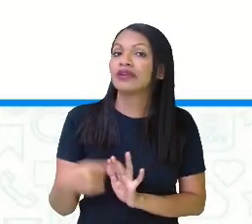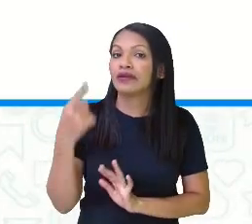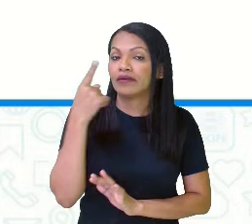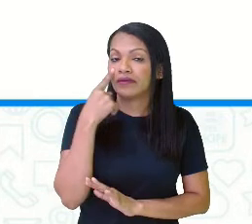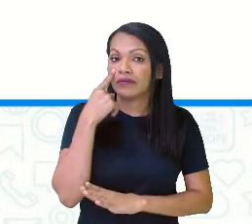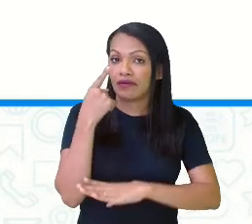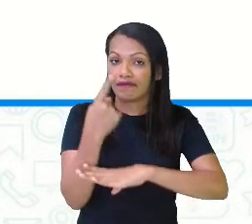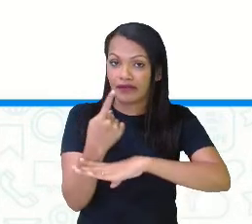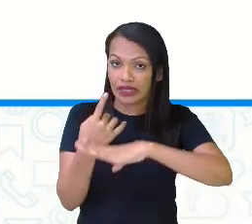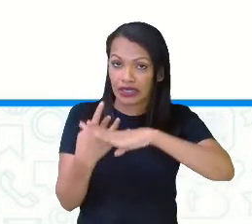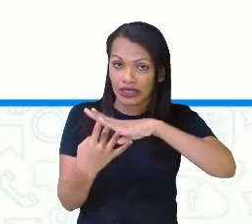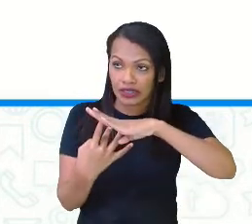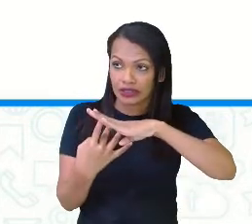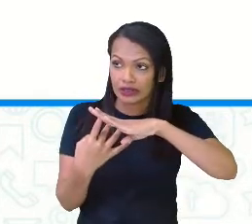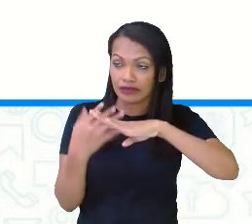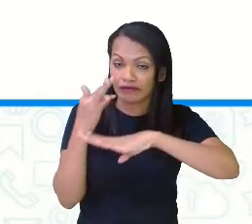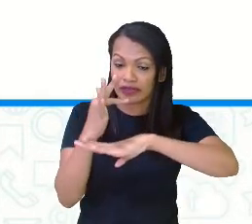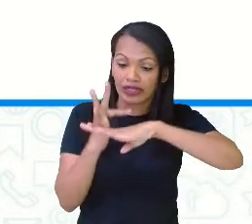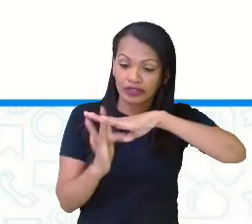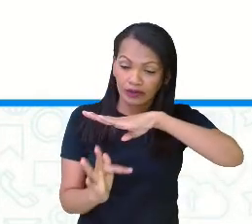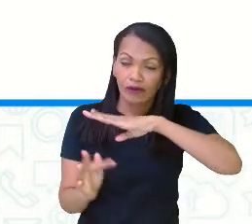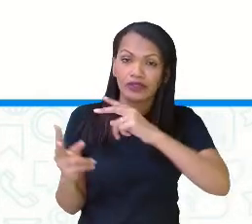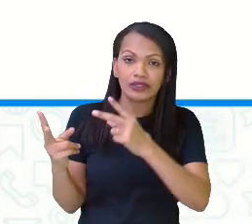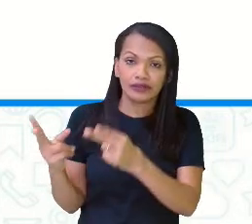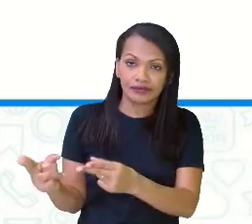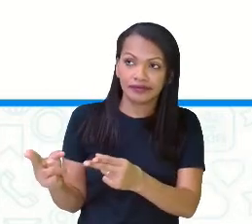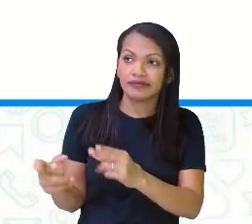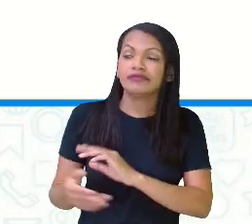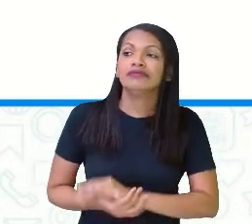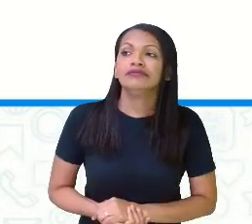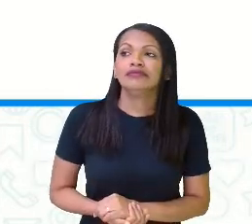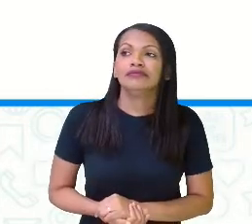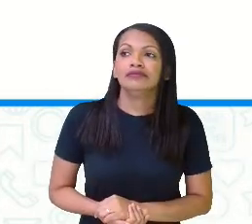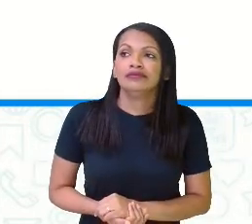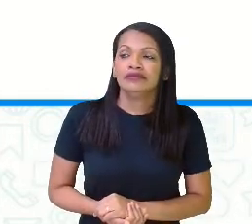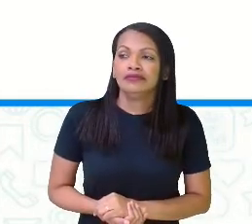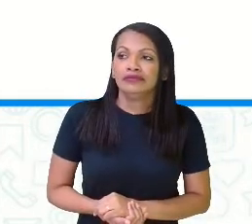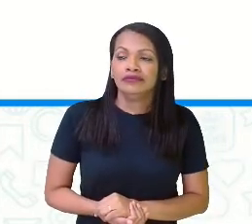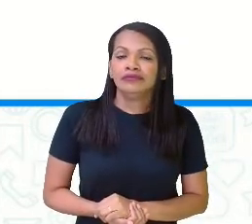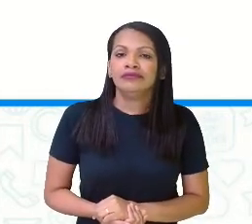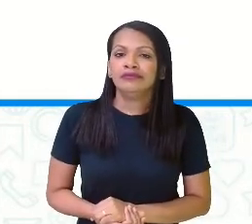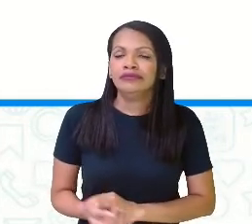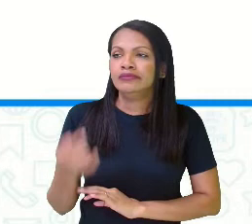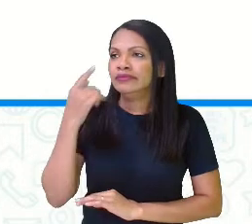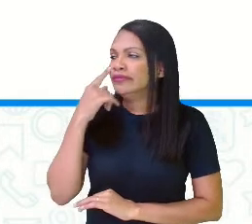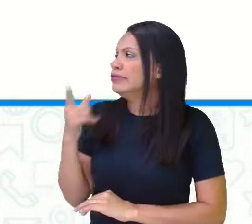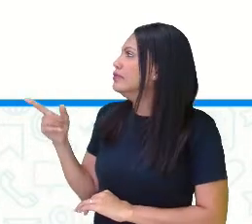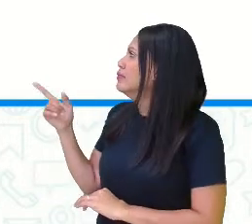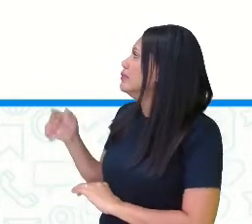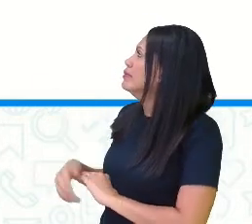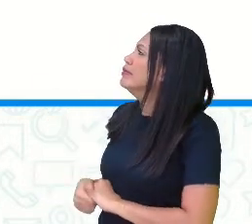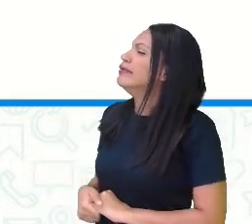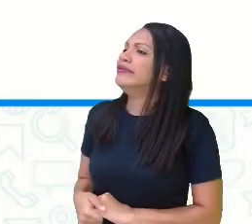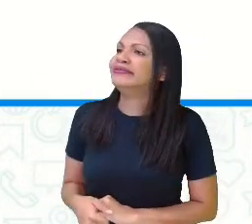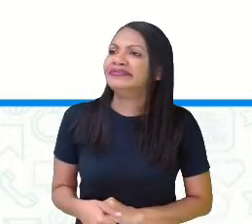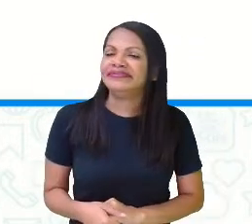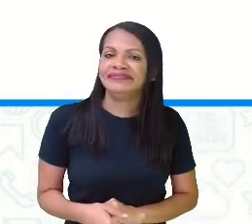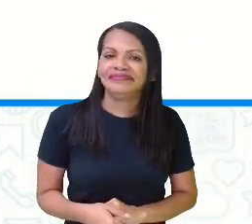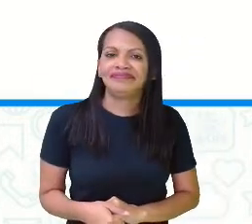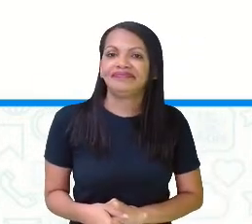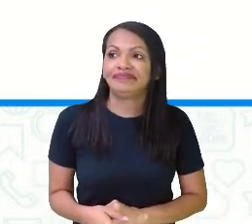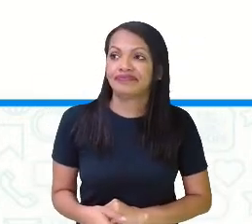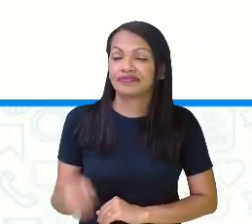frações equivalentes, certo? Ó, que parte destacada, aliás, a parte destacada